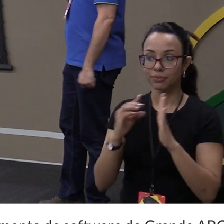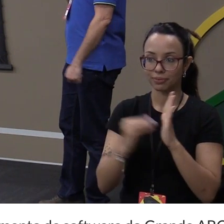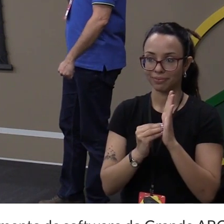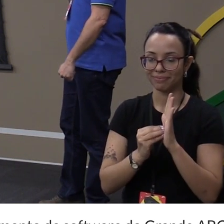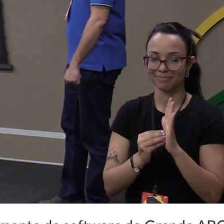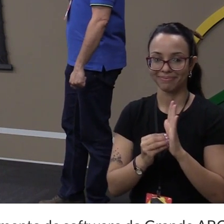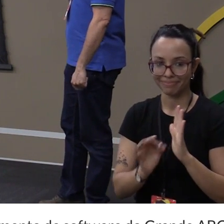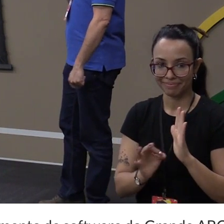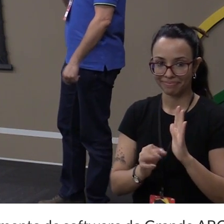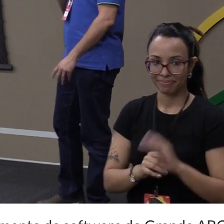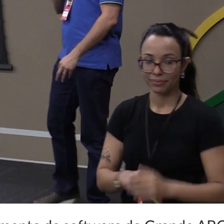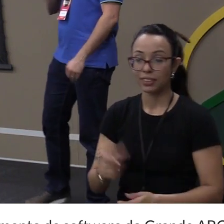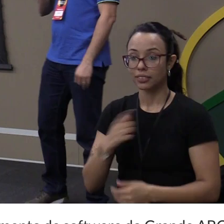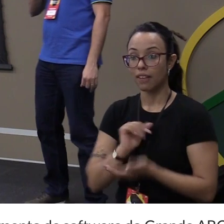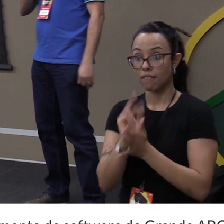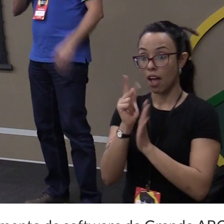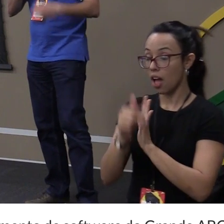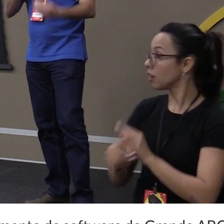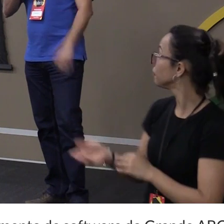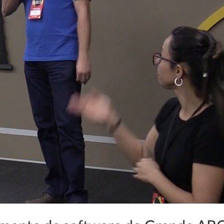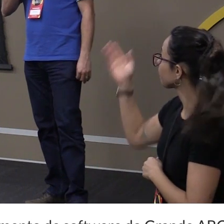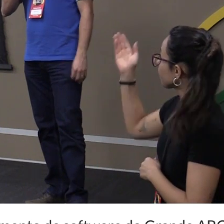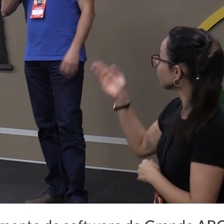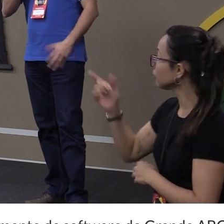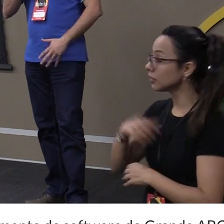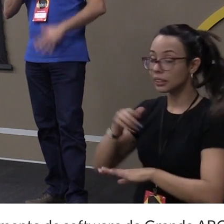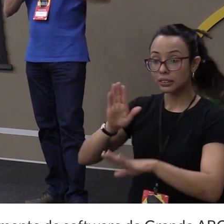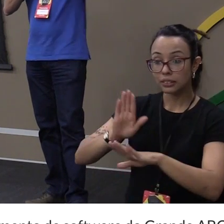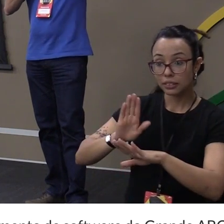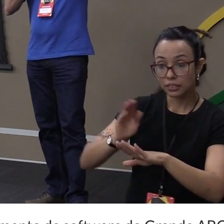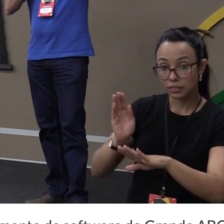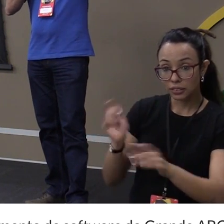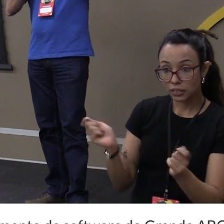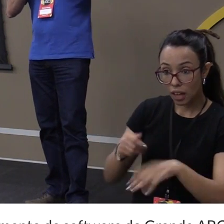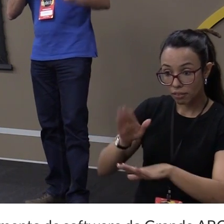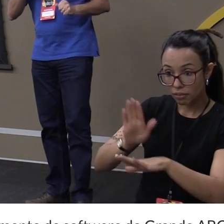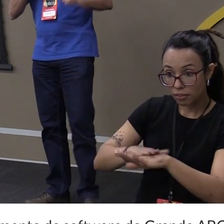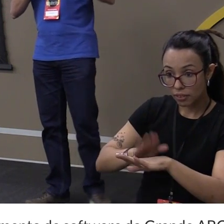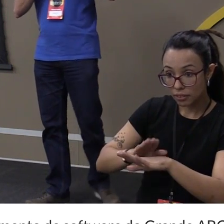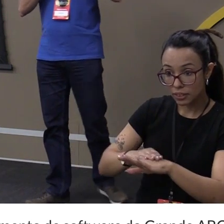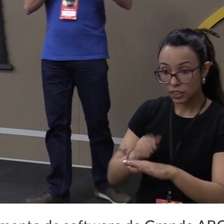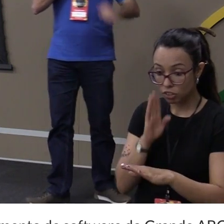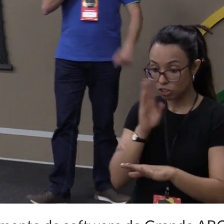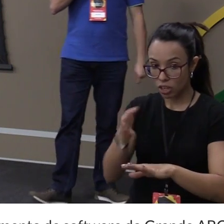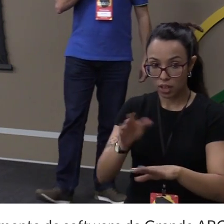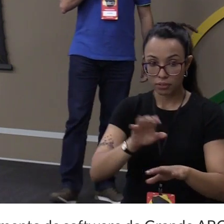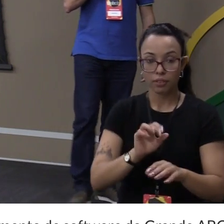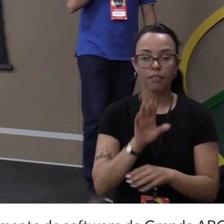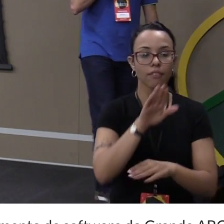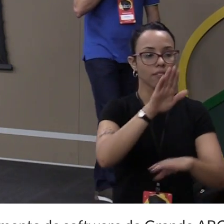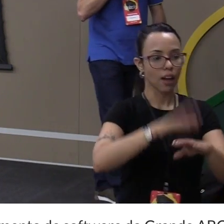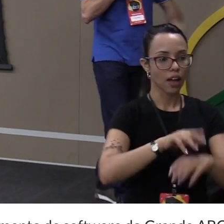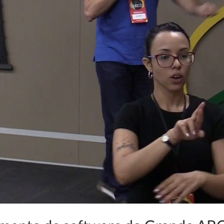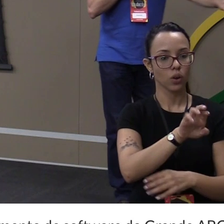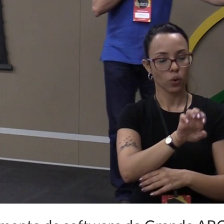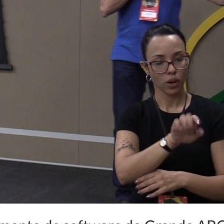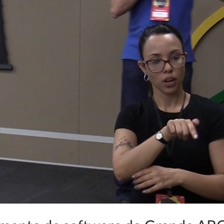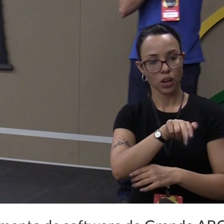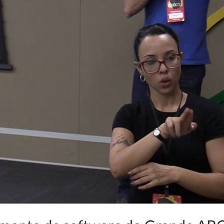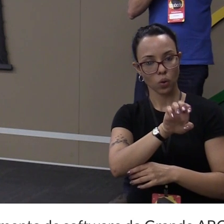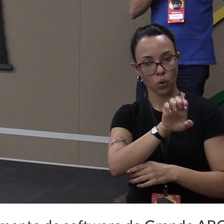biblioteca re, xml, fazer na mão. Faço o request, pego as informações, trato eles.